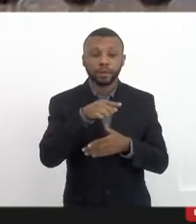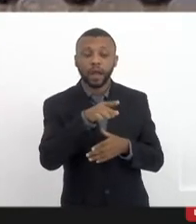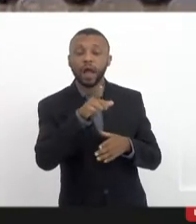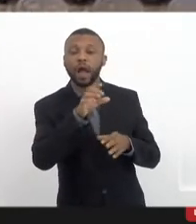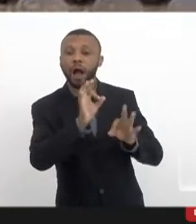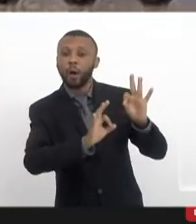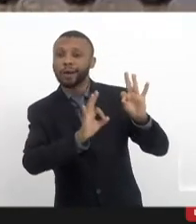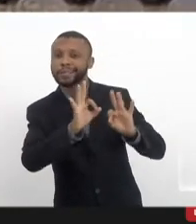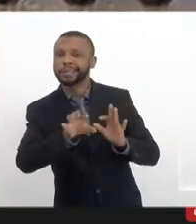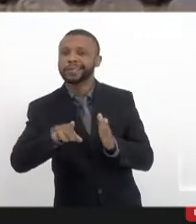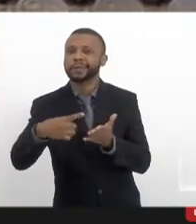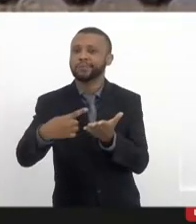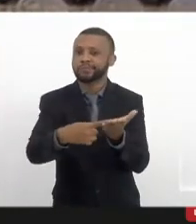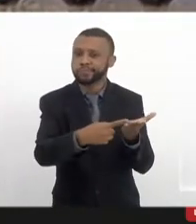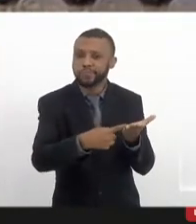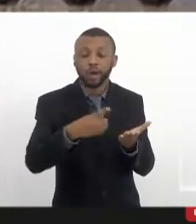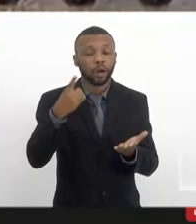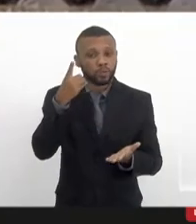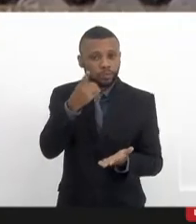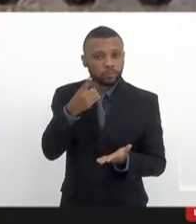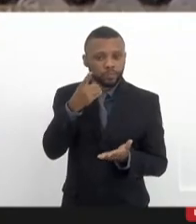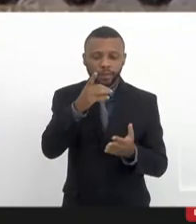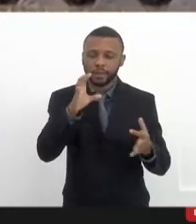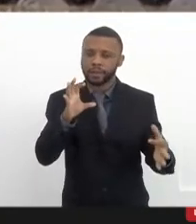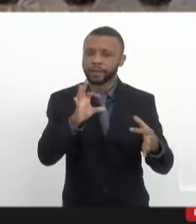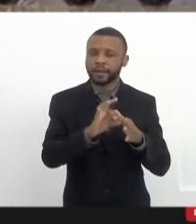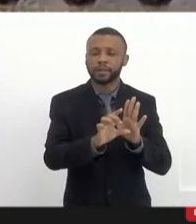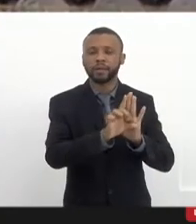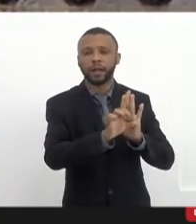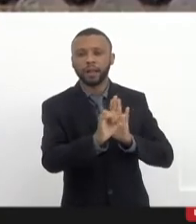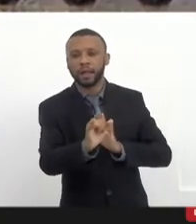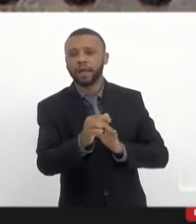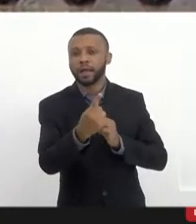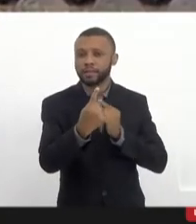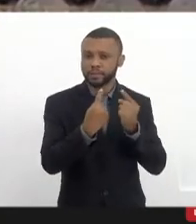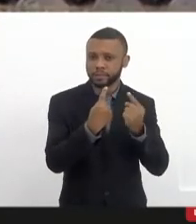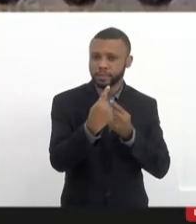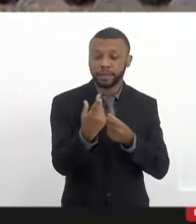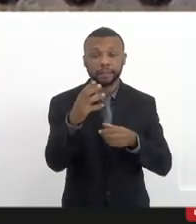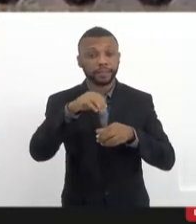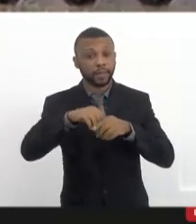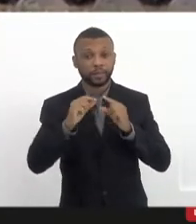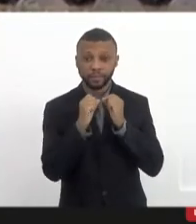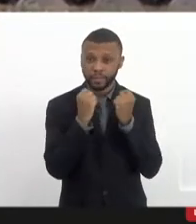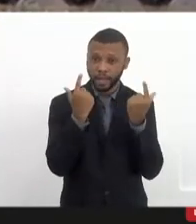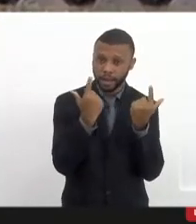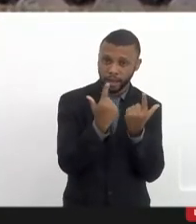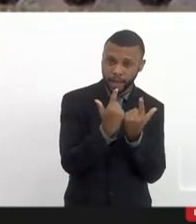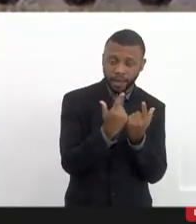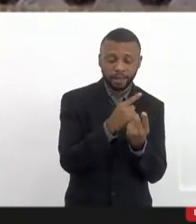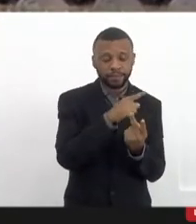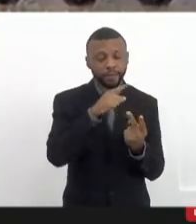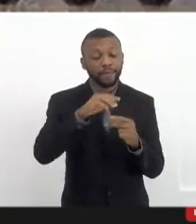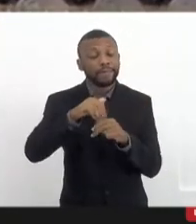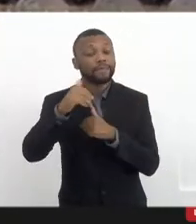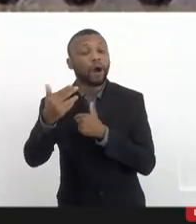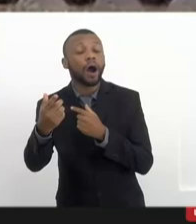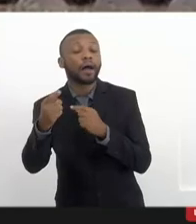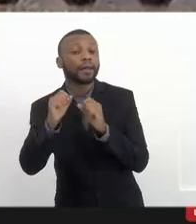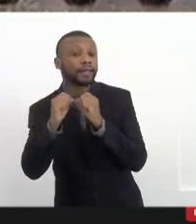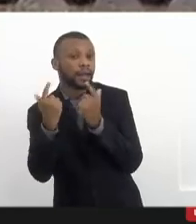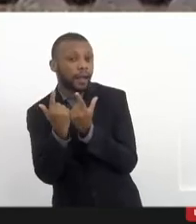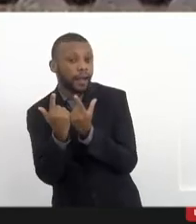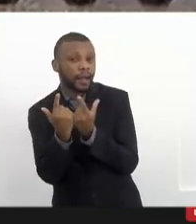parlamentar em relação à legislação, aos diálogos intralerge, intralerge, extraerge com as outras